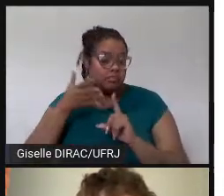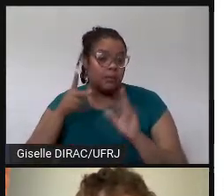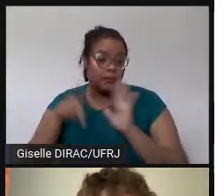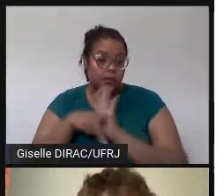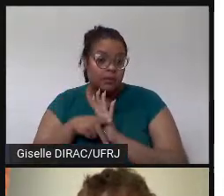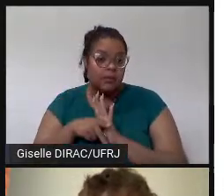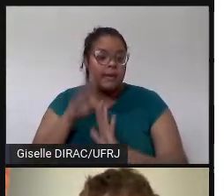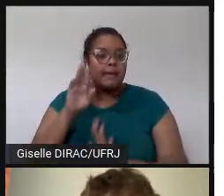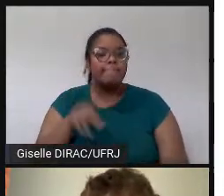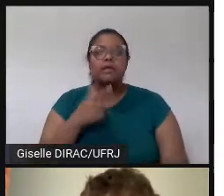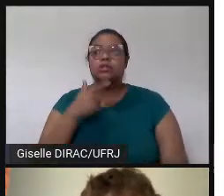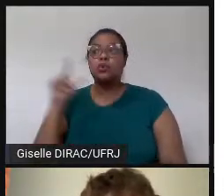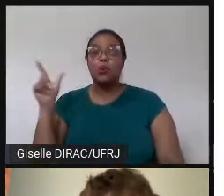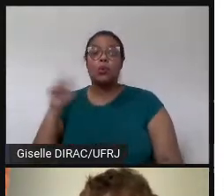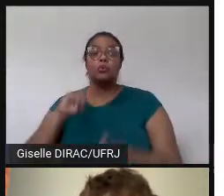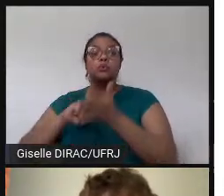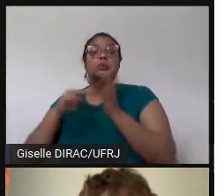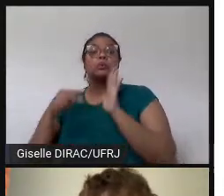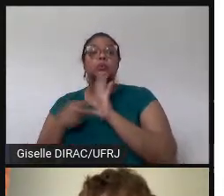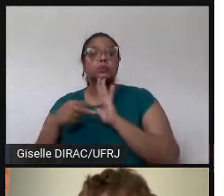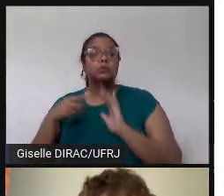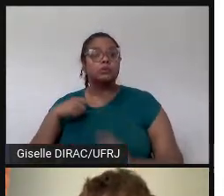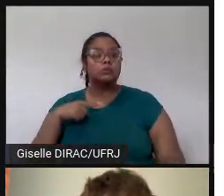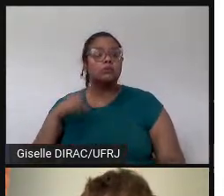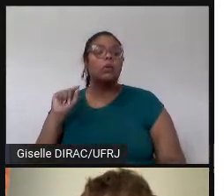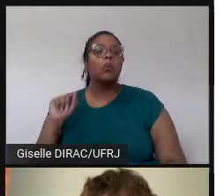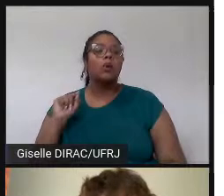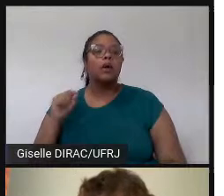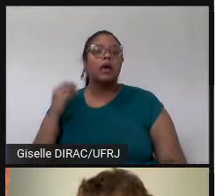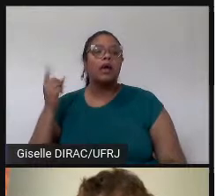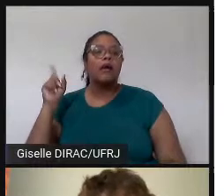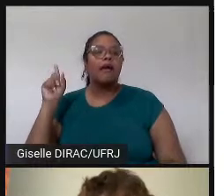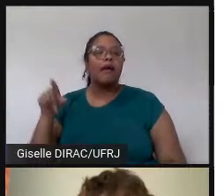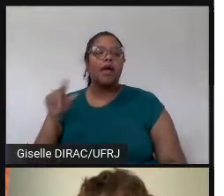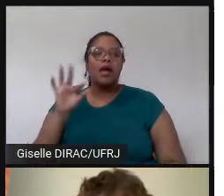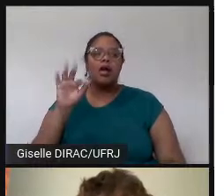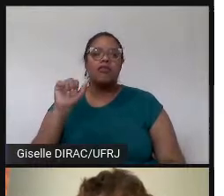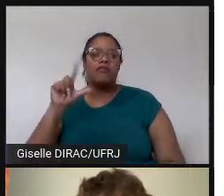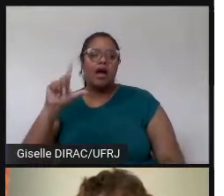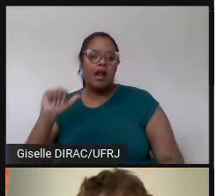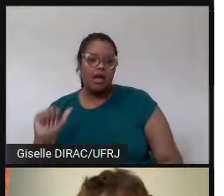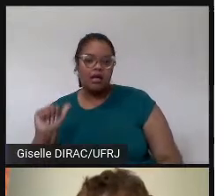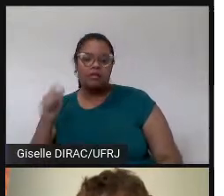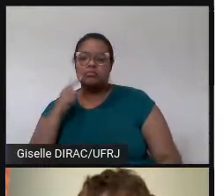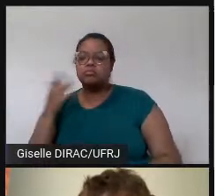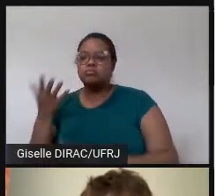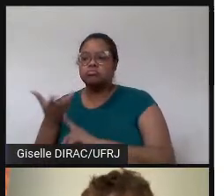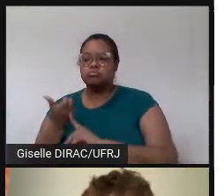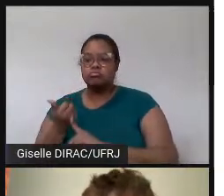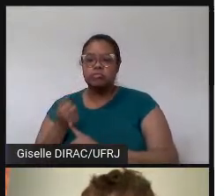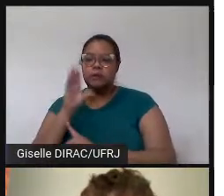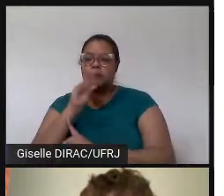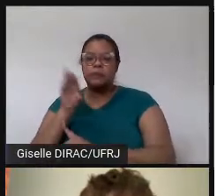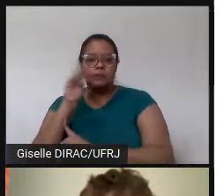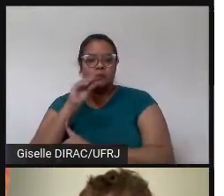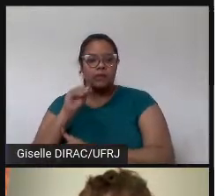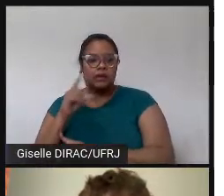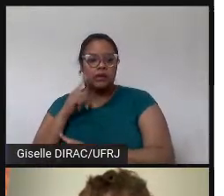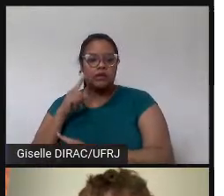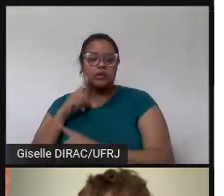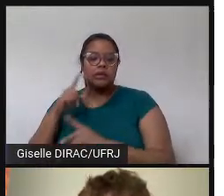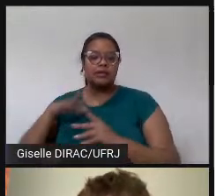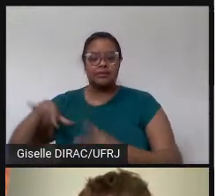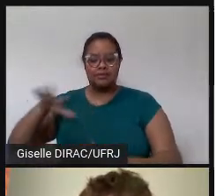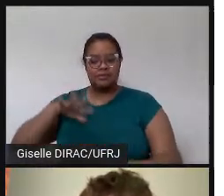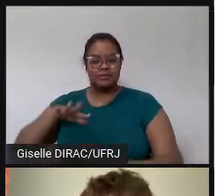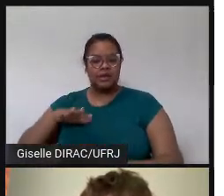Só que existe um outro sentido de speech, que é como fala, enquanto capacidade. sentido é encontrado principalmente nos artigos da nossa área.